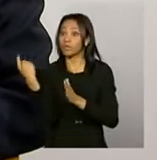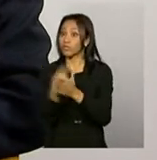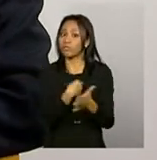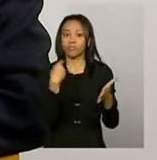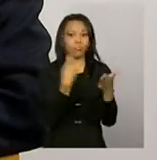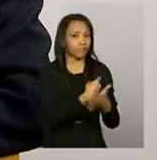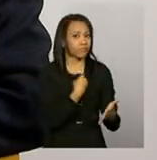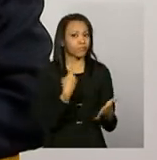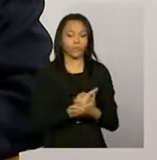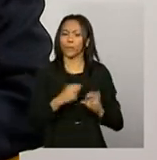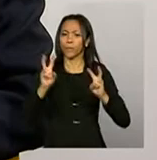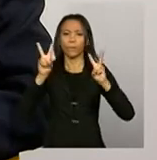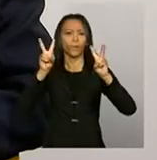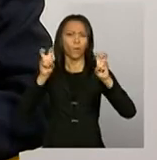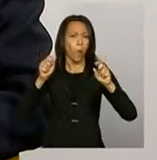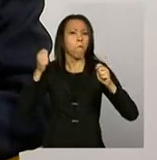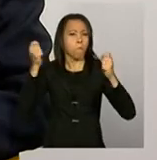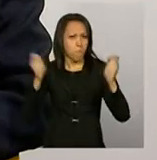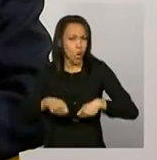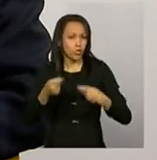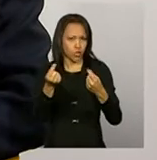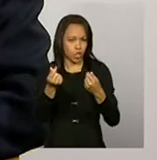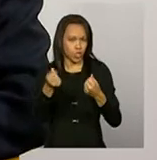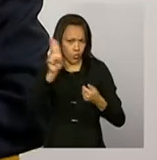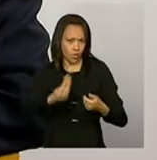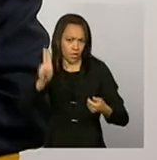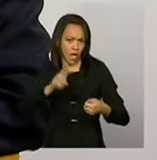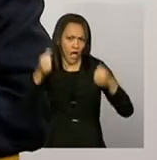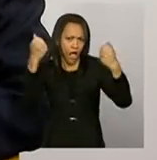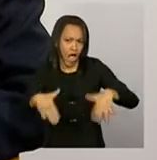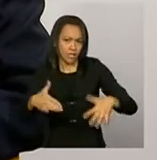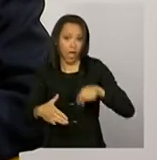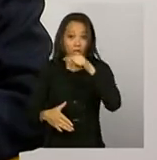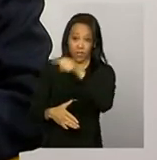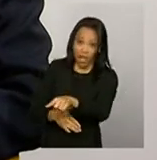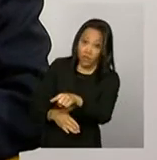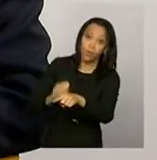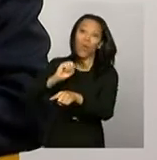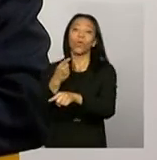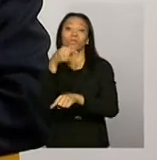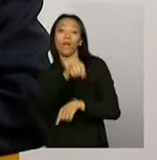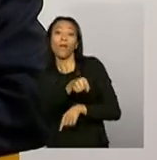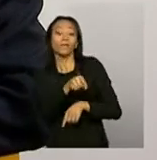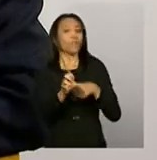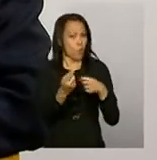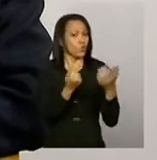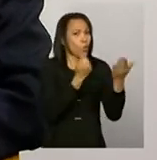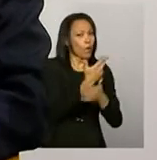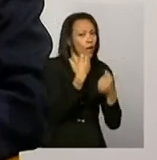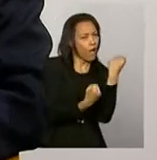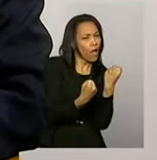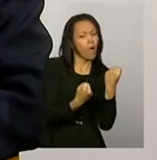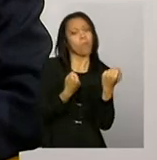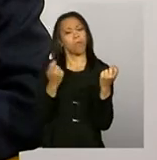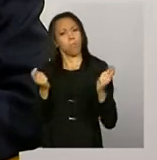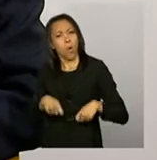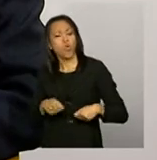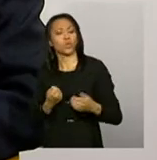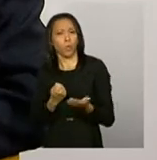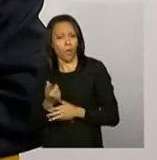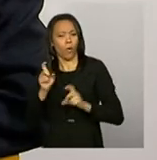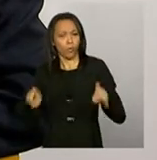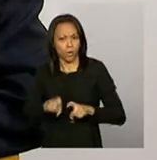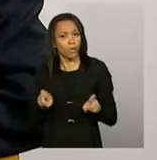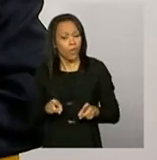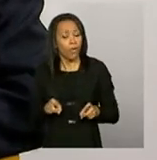relacionadas com, posso gastar os recursos nesta ou naquela atividade, posso comprar carro, posso comprar computador,